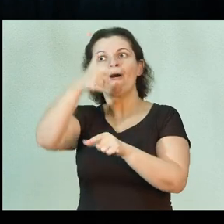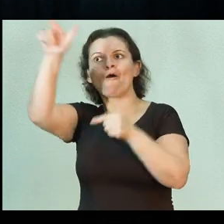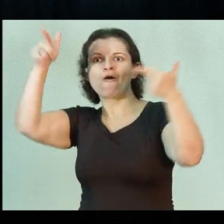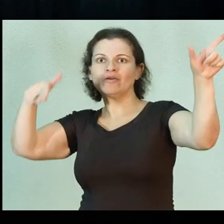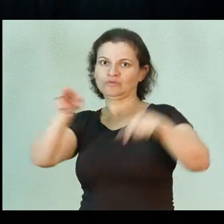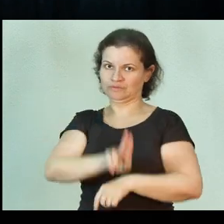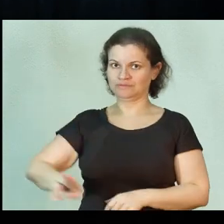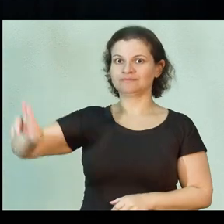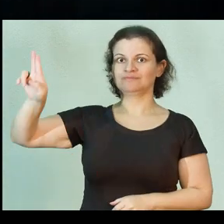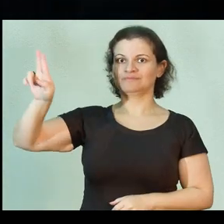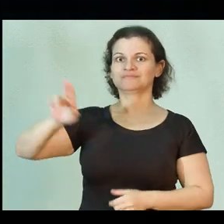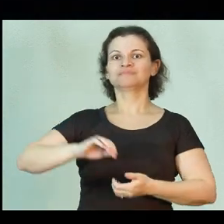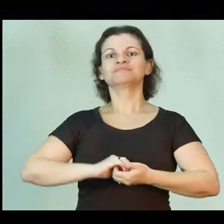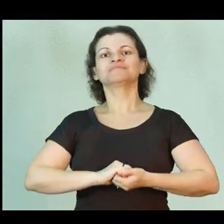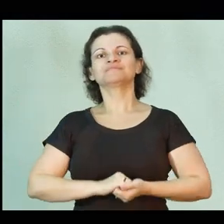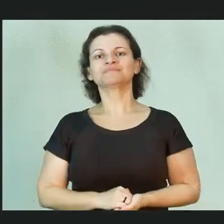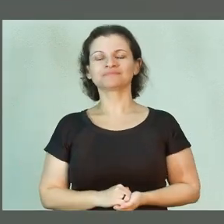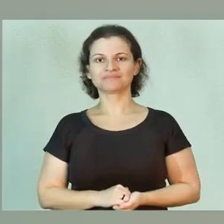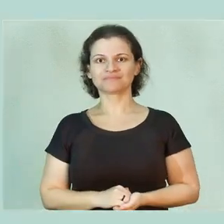universidades.